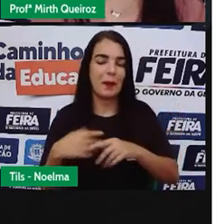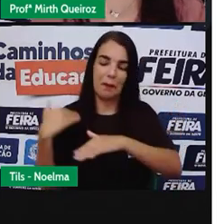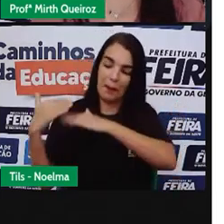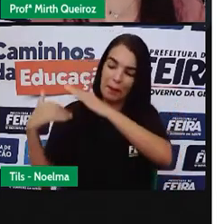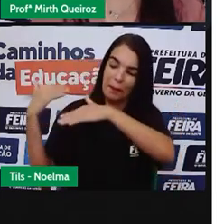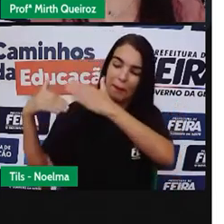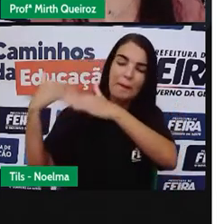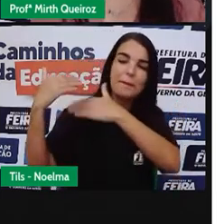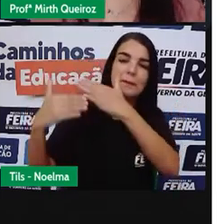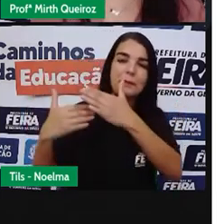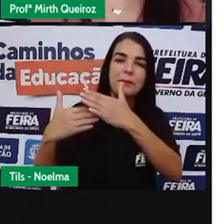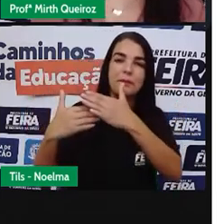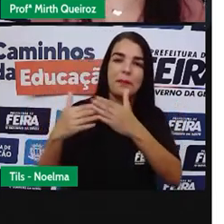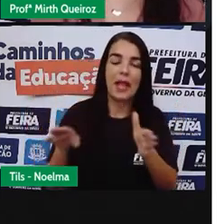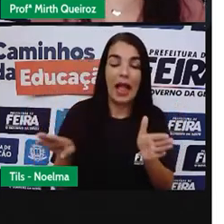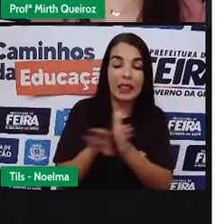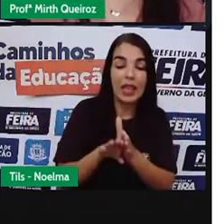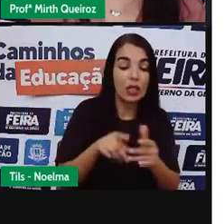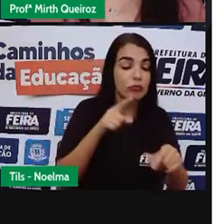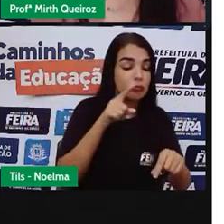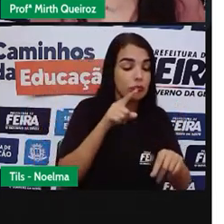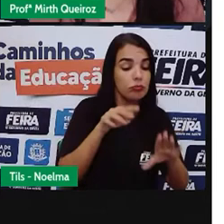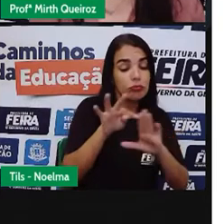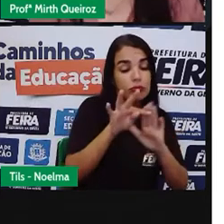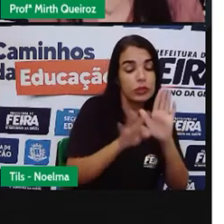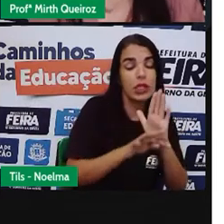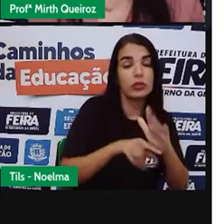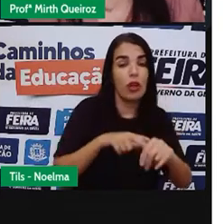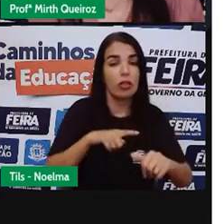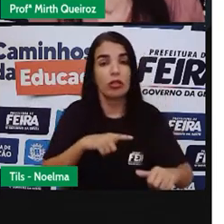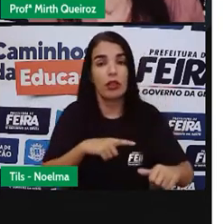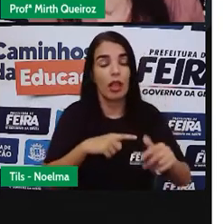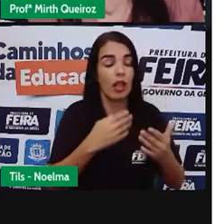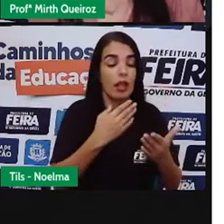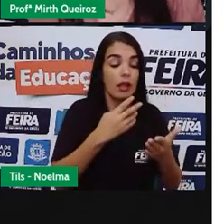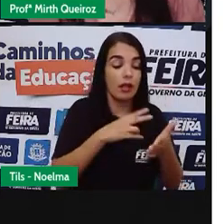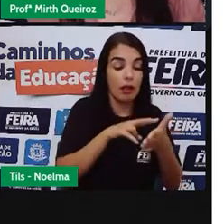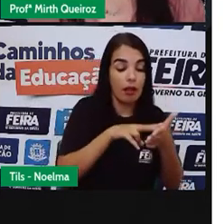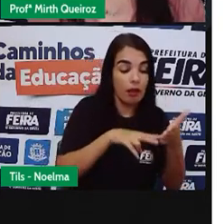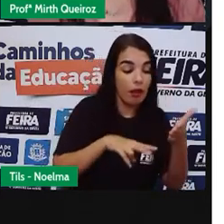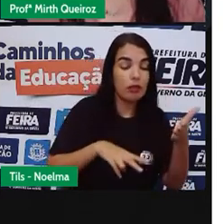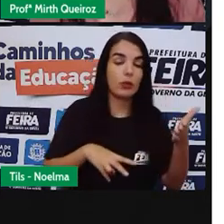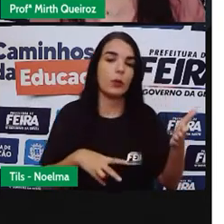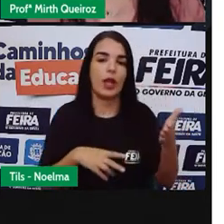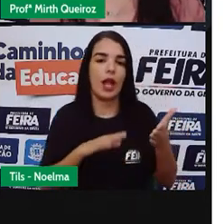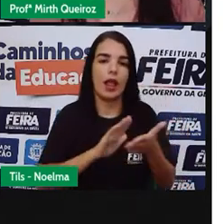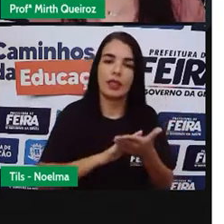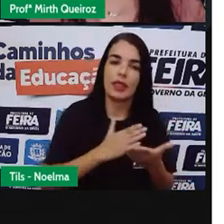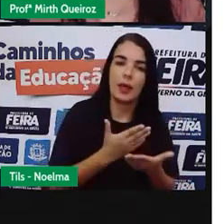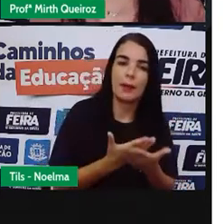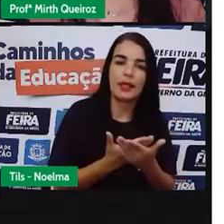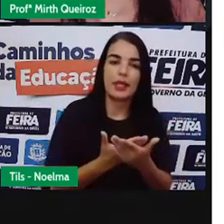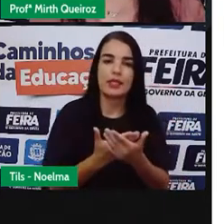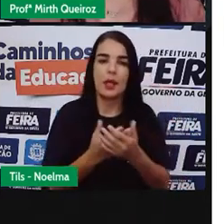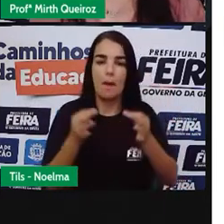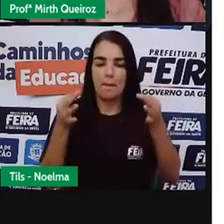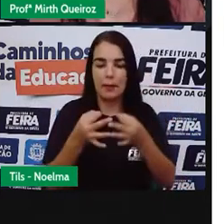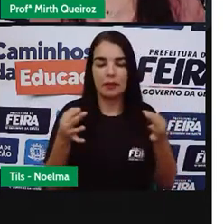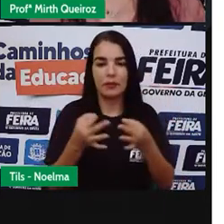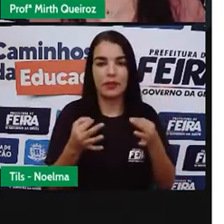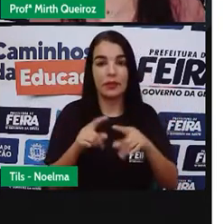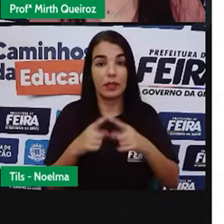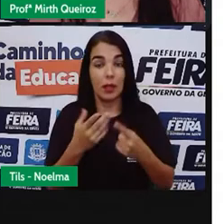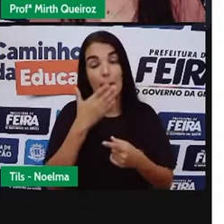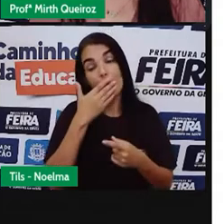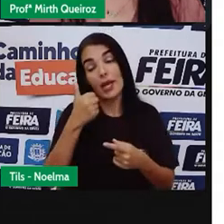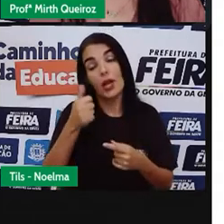parte de interpretação, né? Você compreende, você conseguirá aí interpretar esse texto. Então,